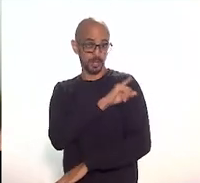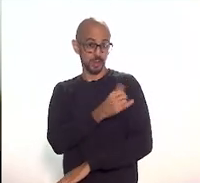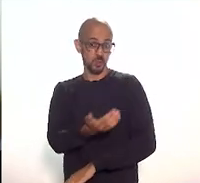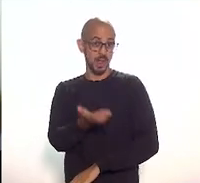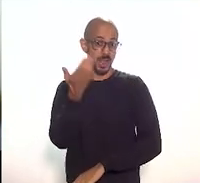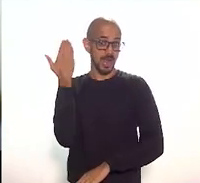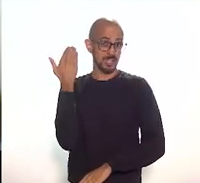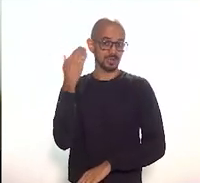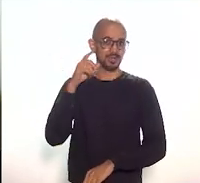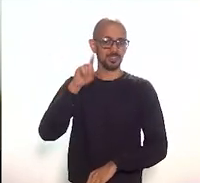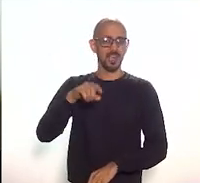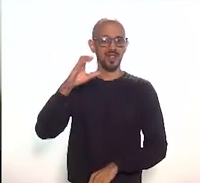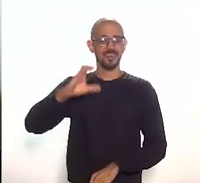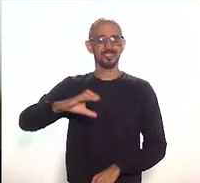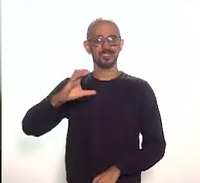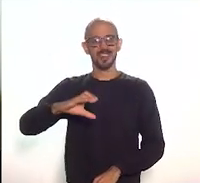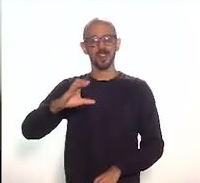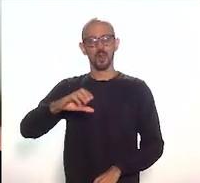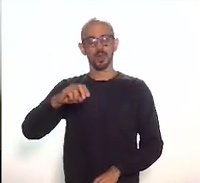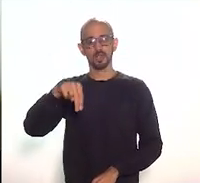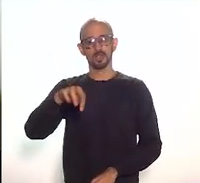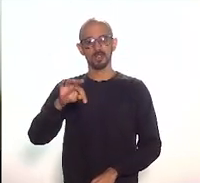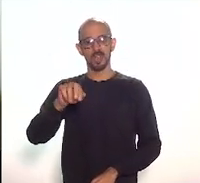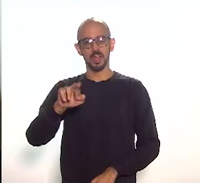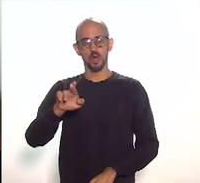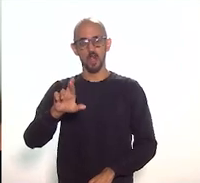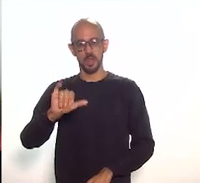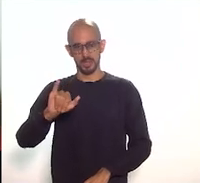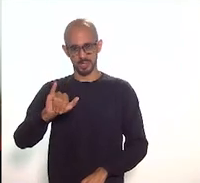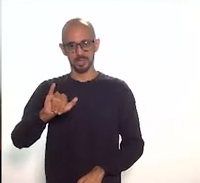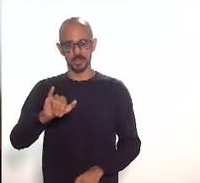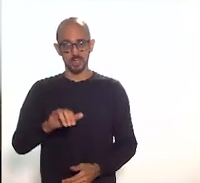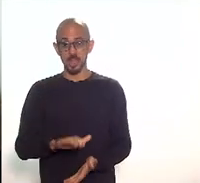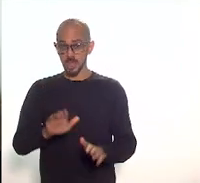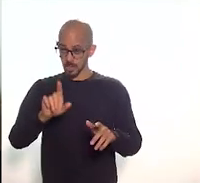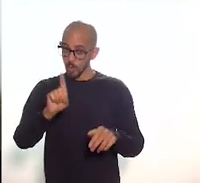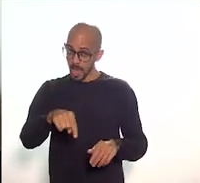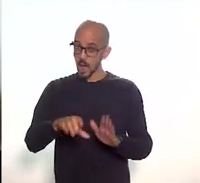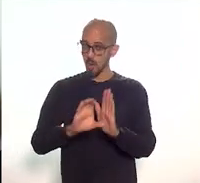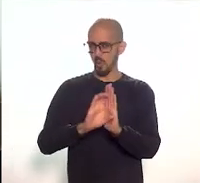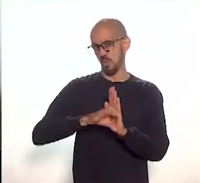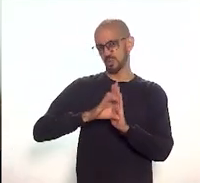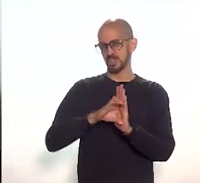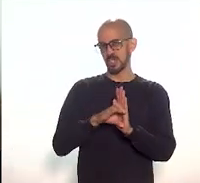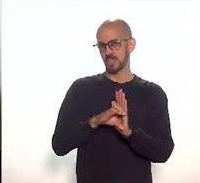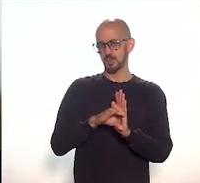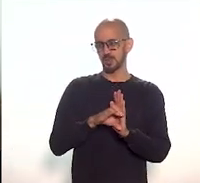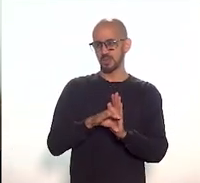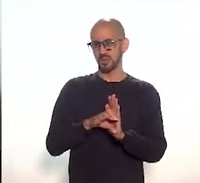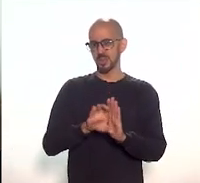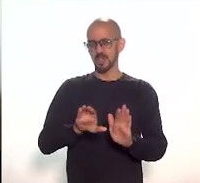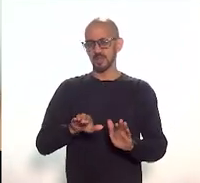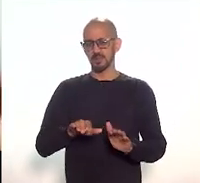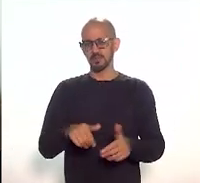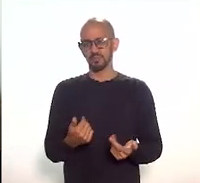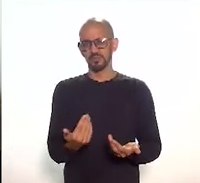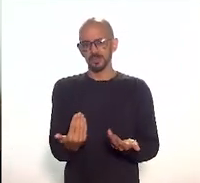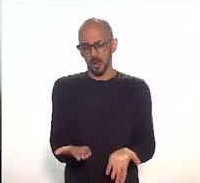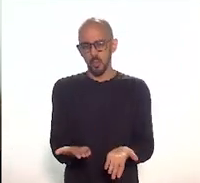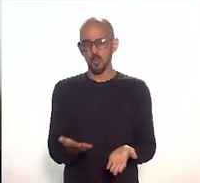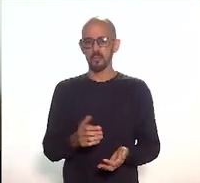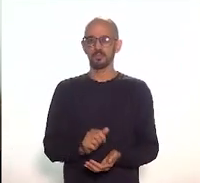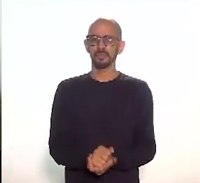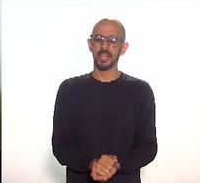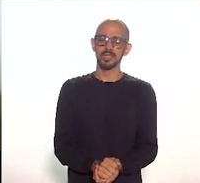muito importante. Então, esse é o conceito do projeto. Os artigos, seus 14 artigos e a forma